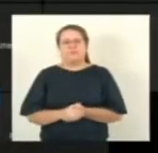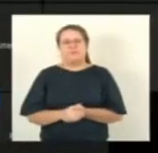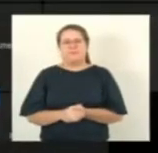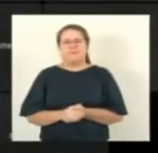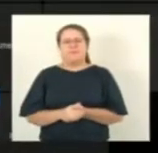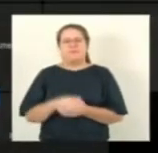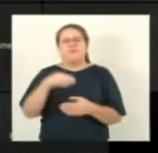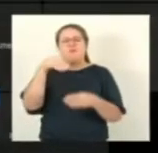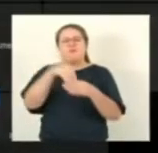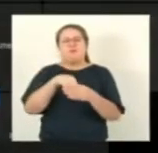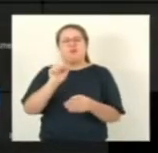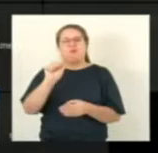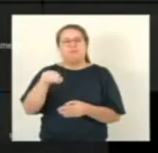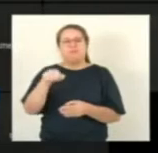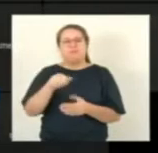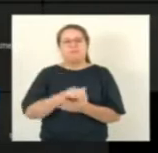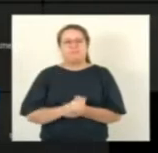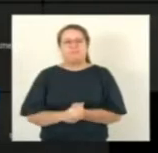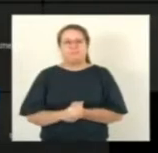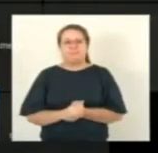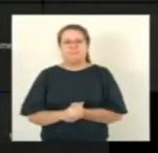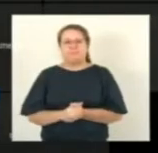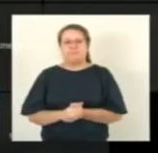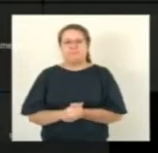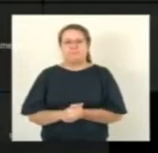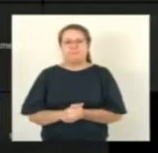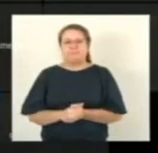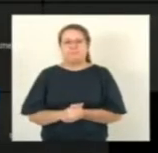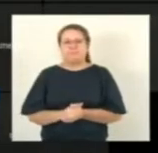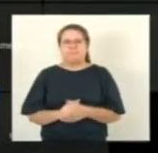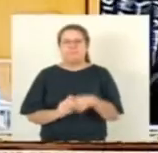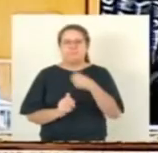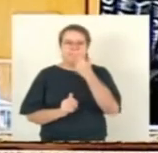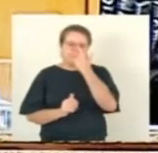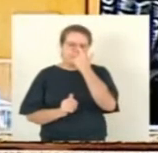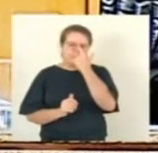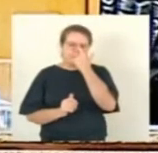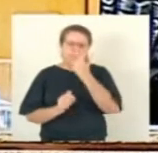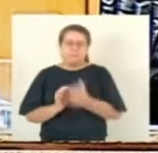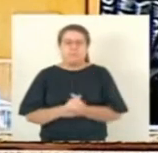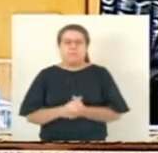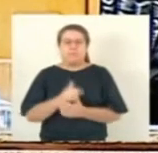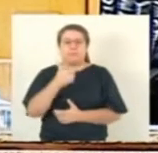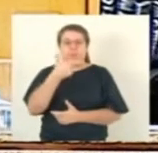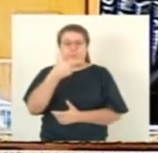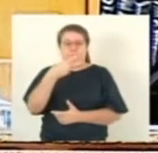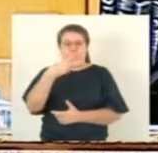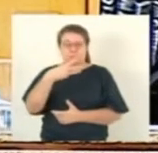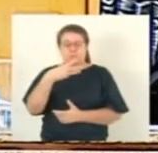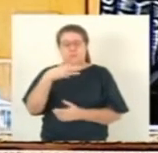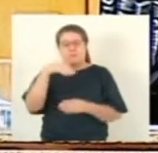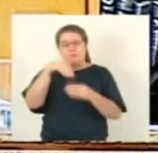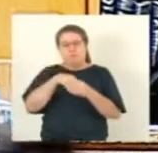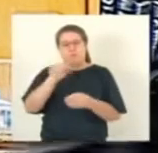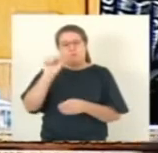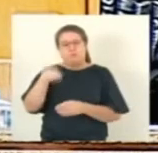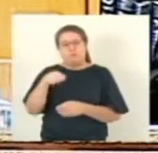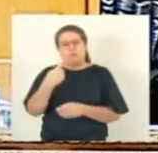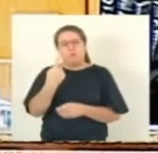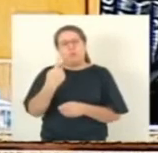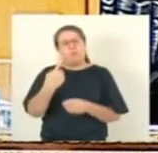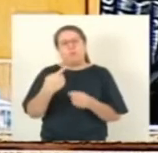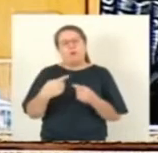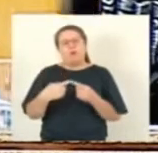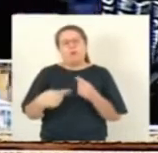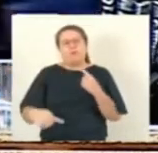voto sim 23 votos sim uma abstenção